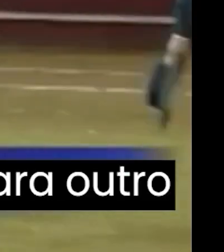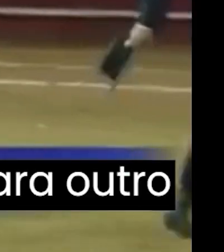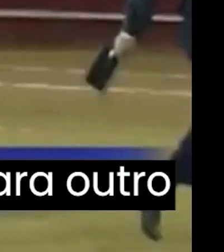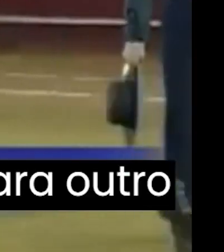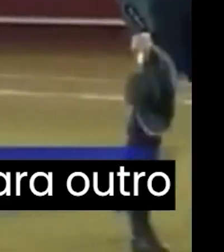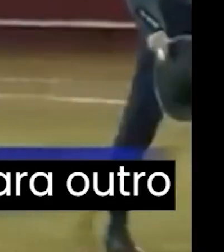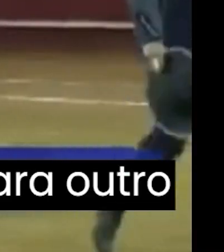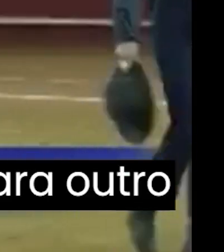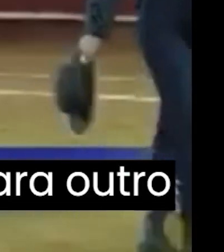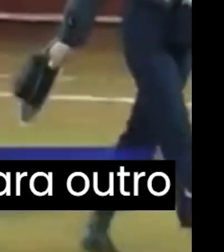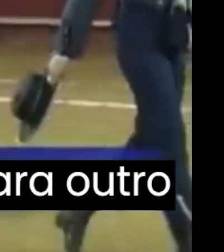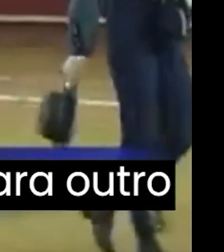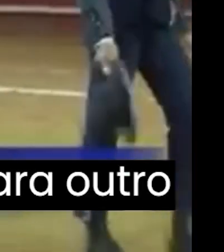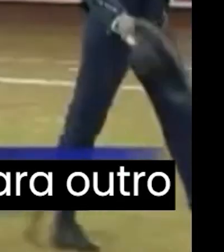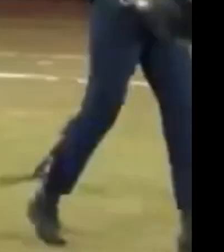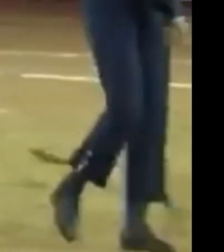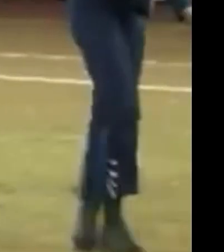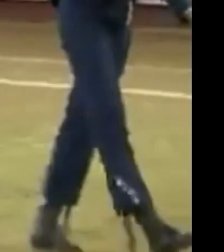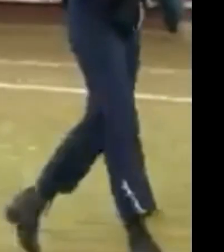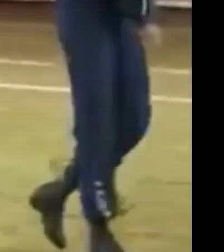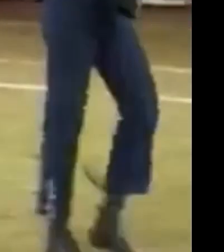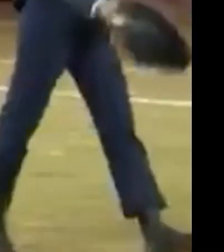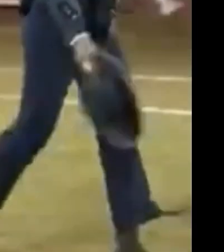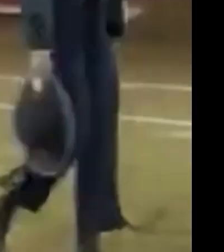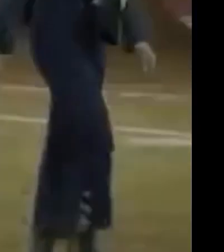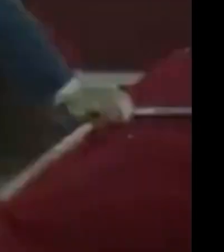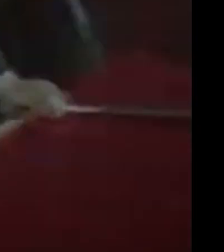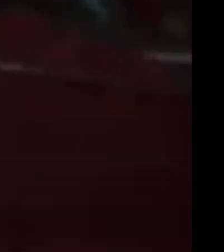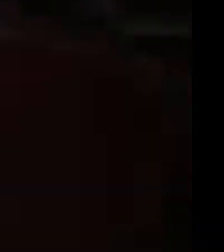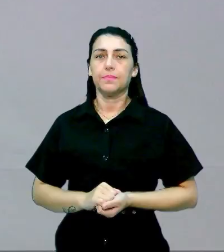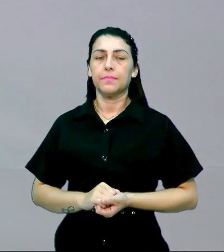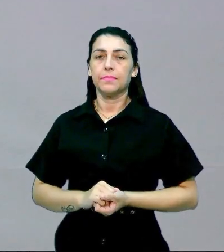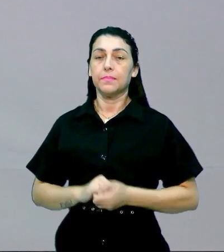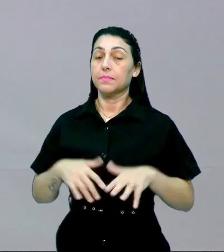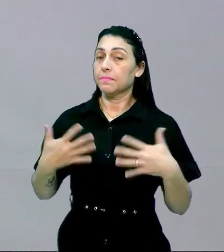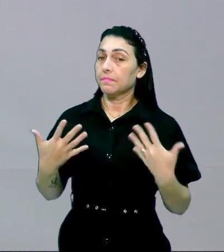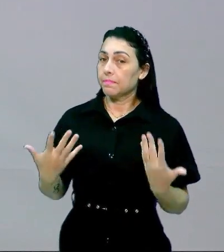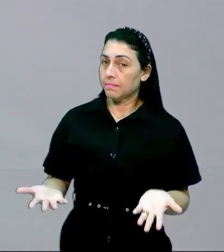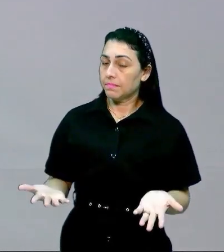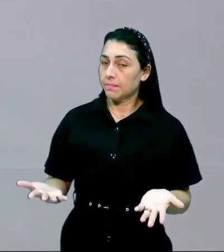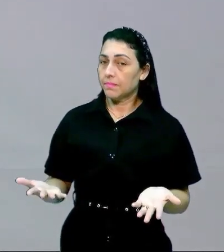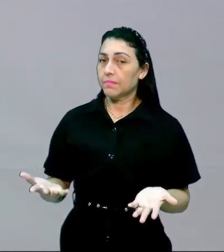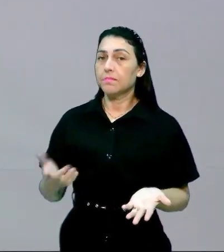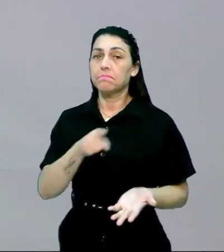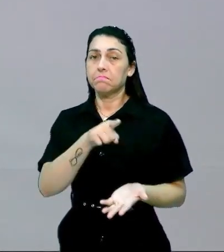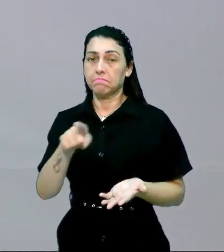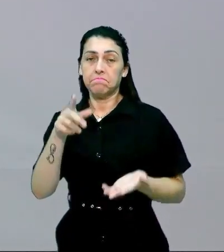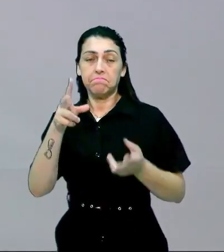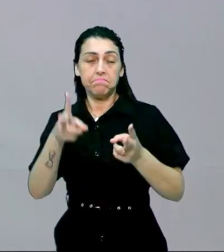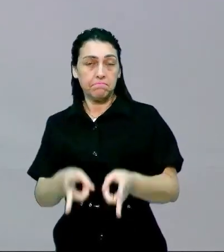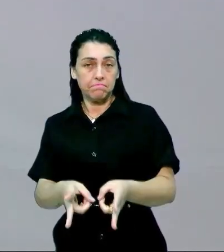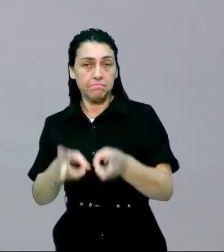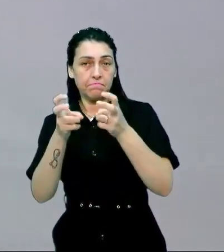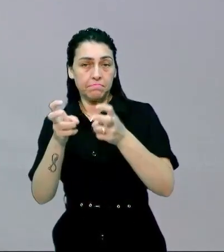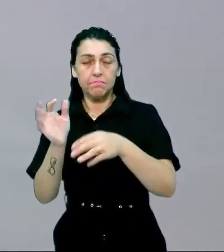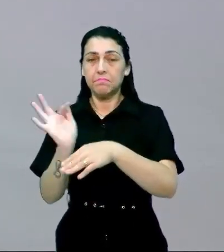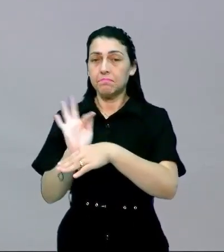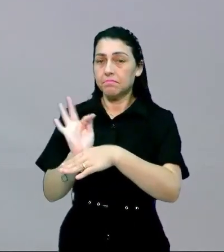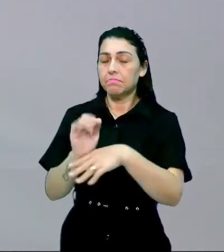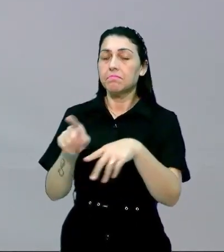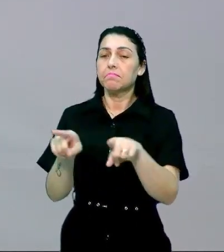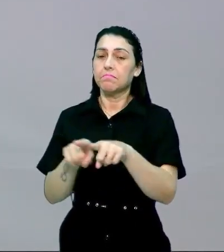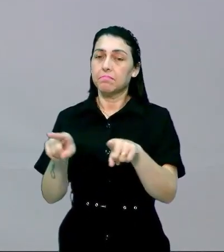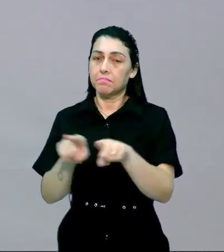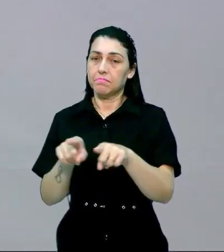e criadores se preparam agora para outro tipo de luta então é isso aí galera como vocês puderam observar né também